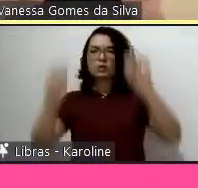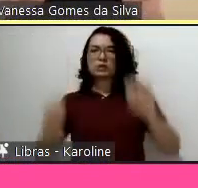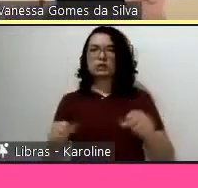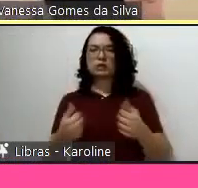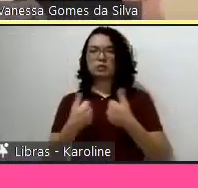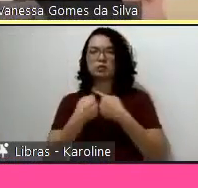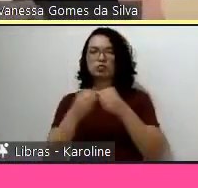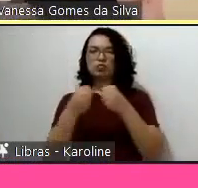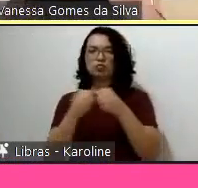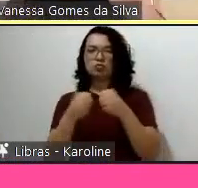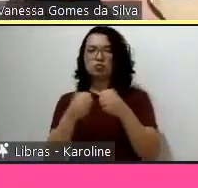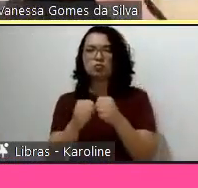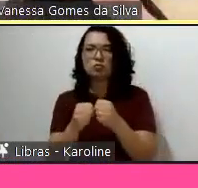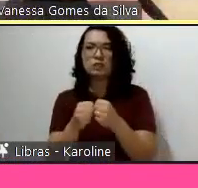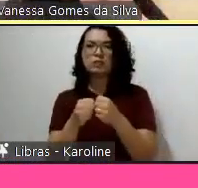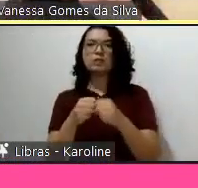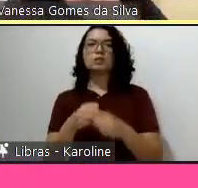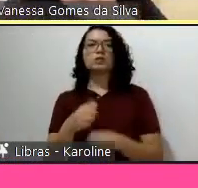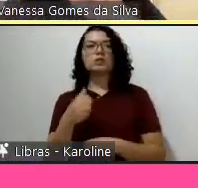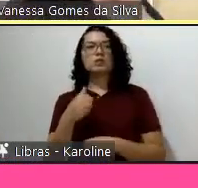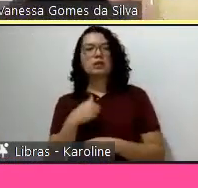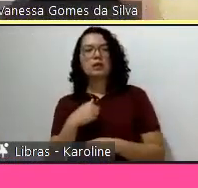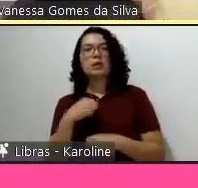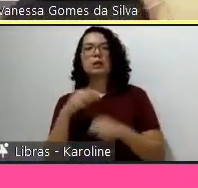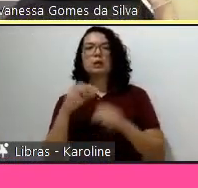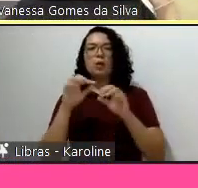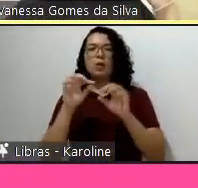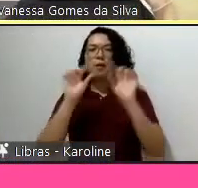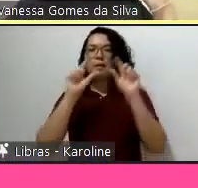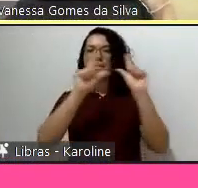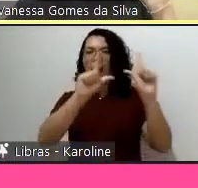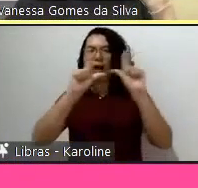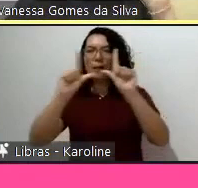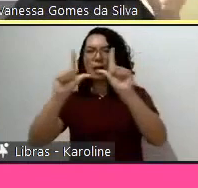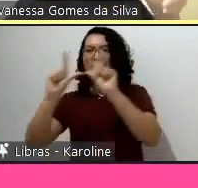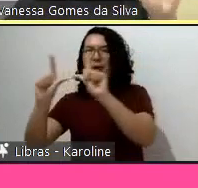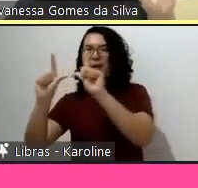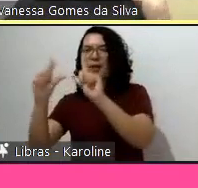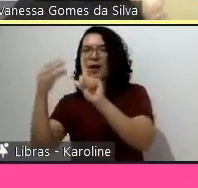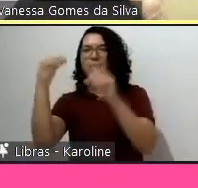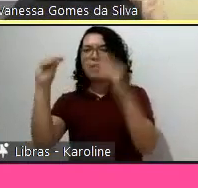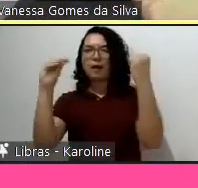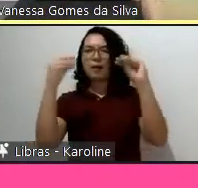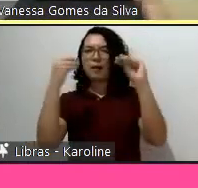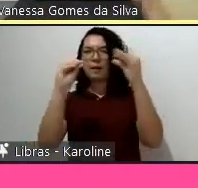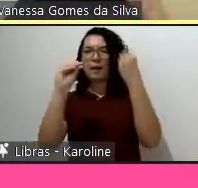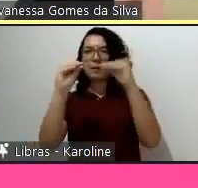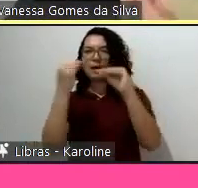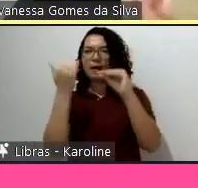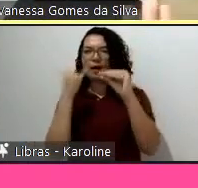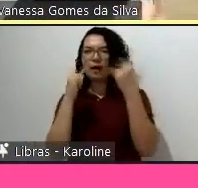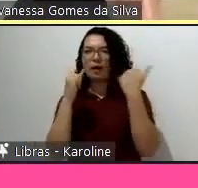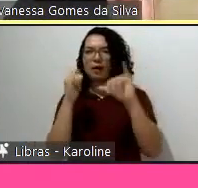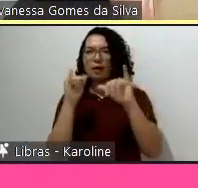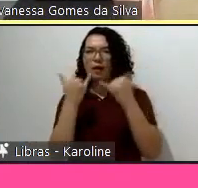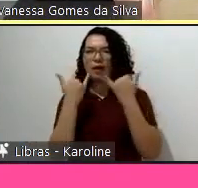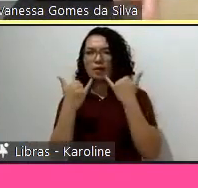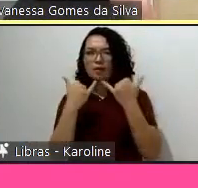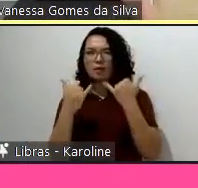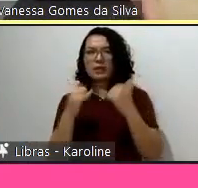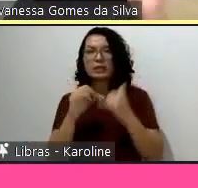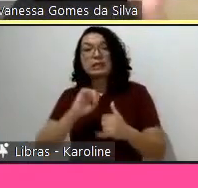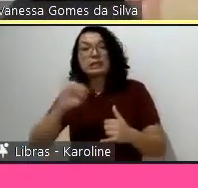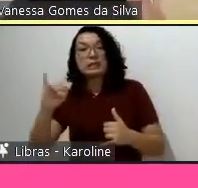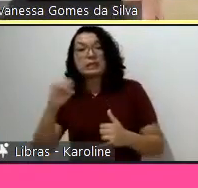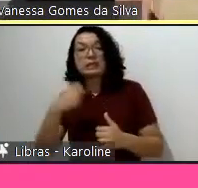dados, porque eu tenho que preencher todas essas caixinhas aqui com informações. Agora, se eu faço uma pergunta mais focada em eu vou